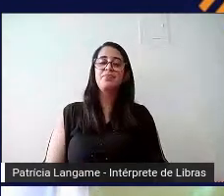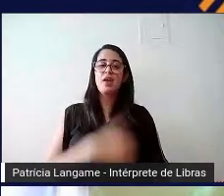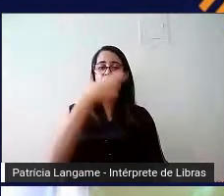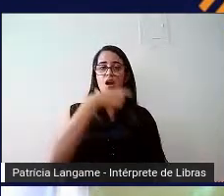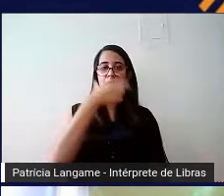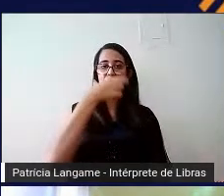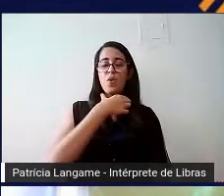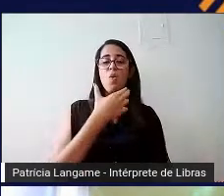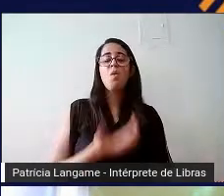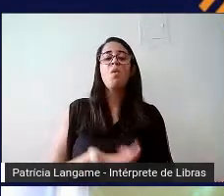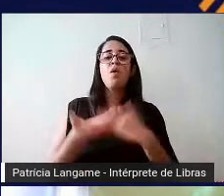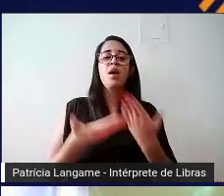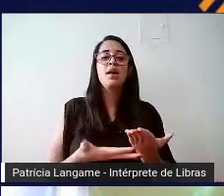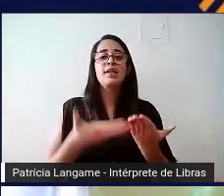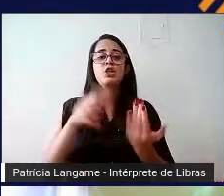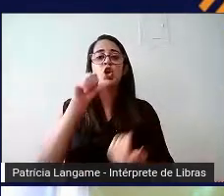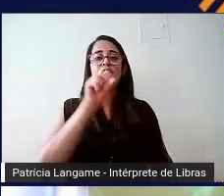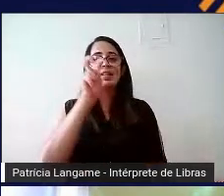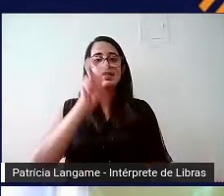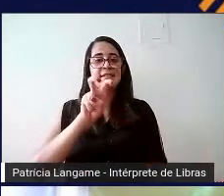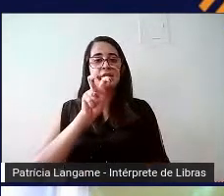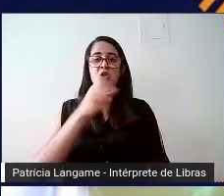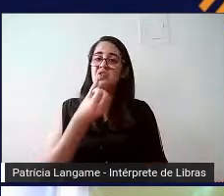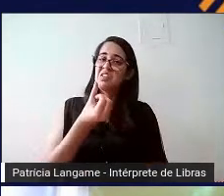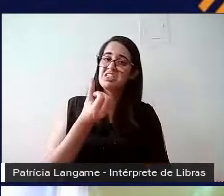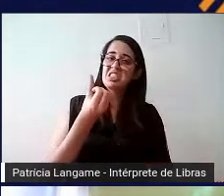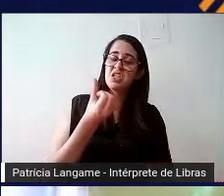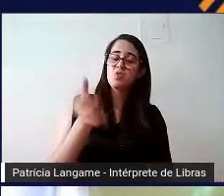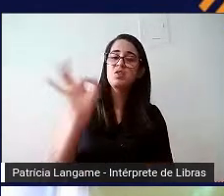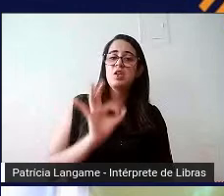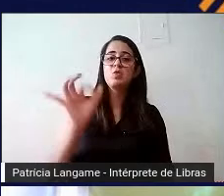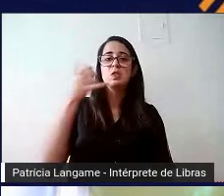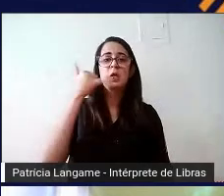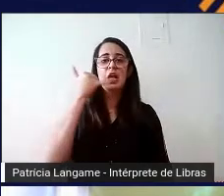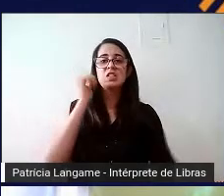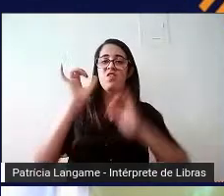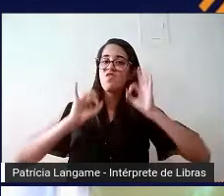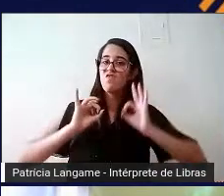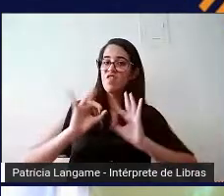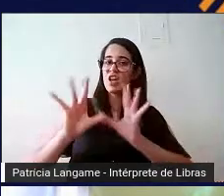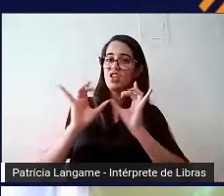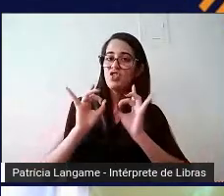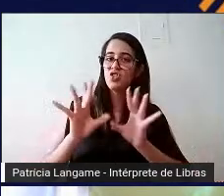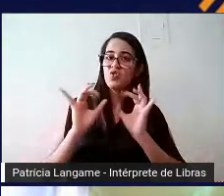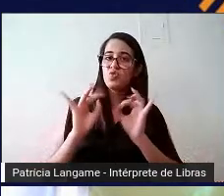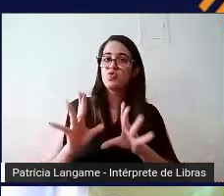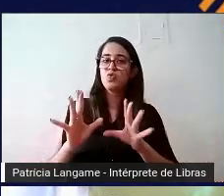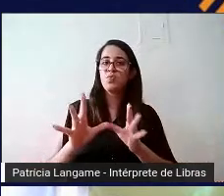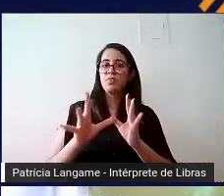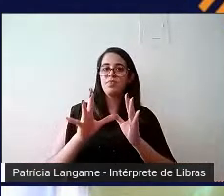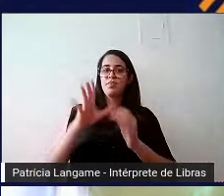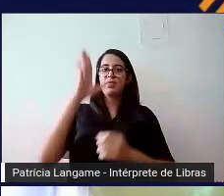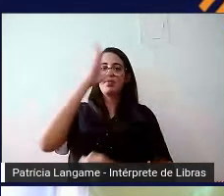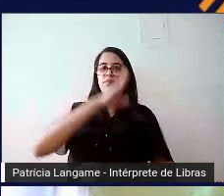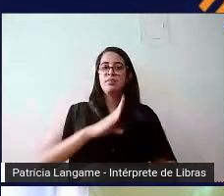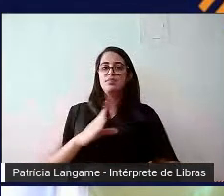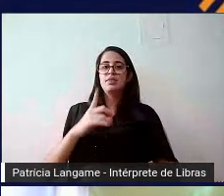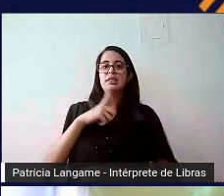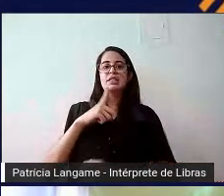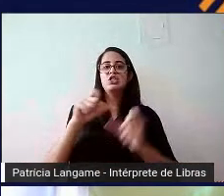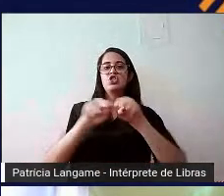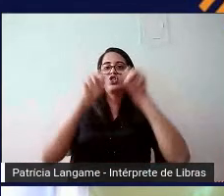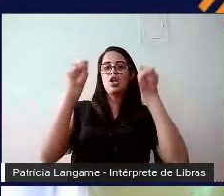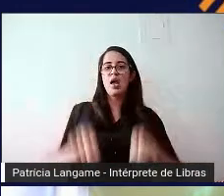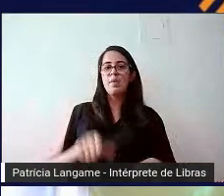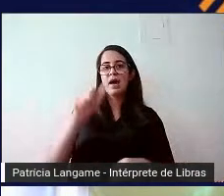de 95%, 96% dos celulares que são vendidos no Brasil são celulares com sistema Android, né? Você tem